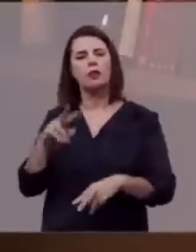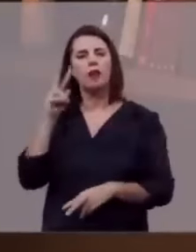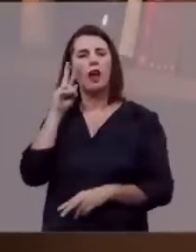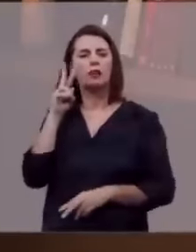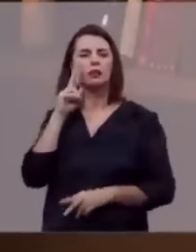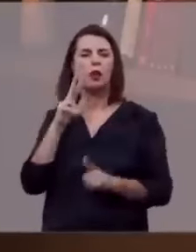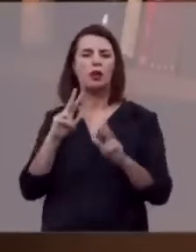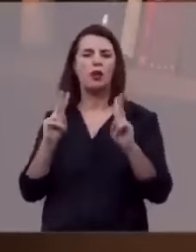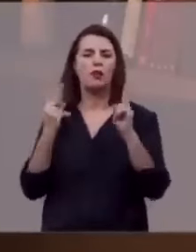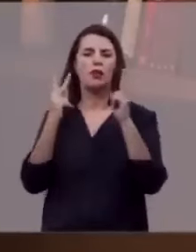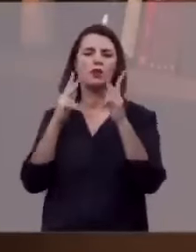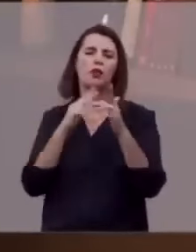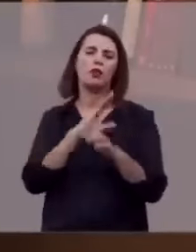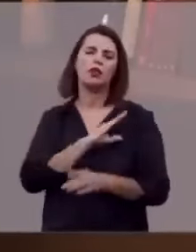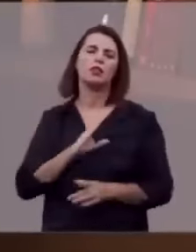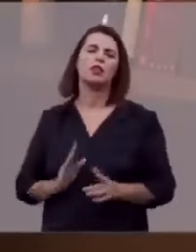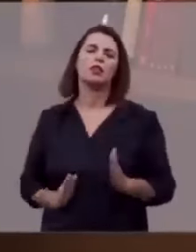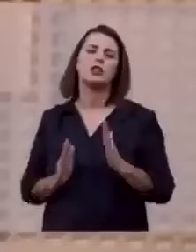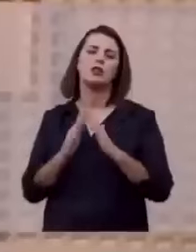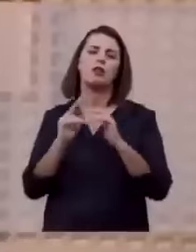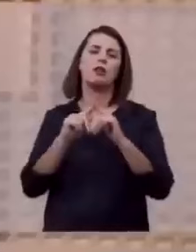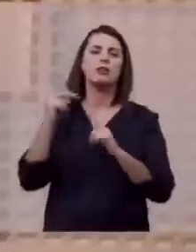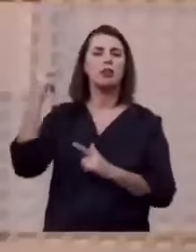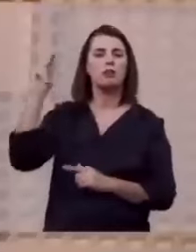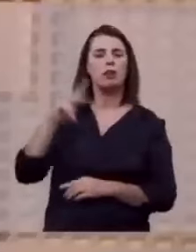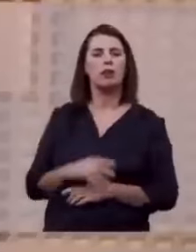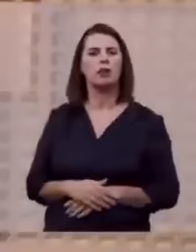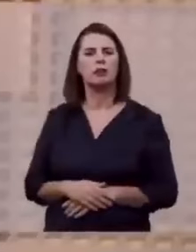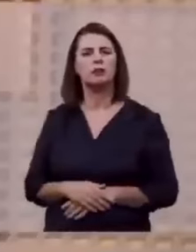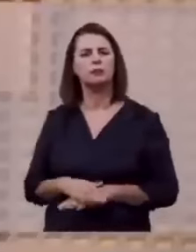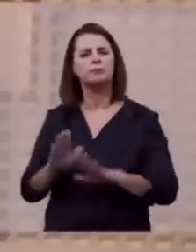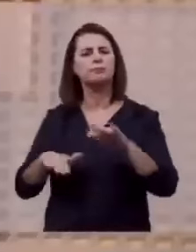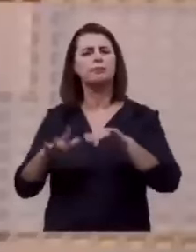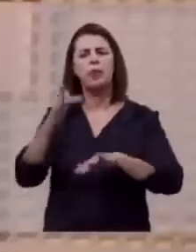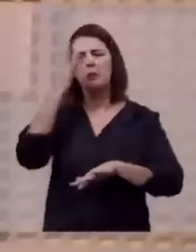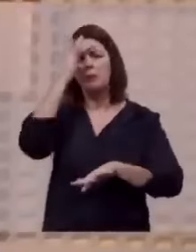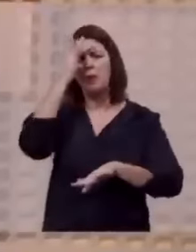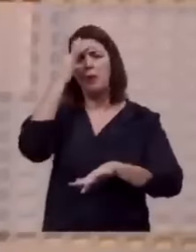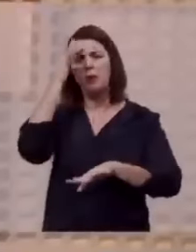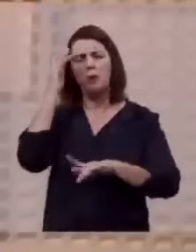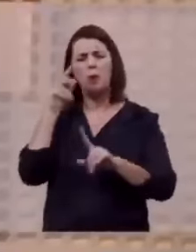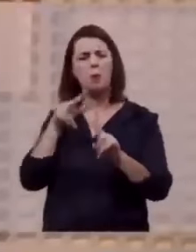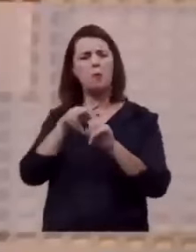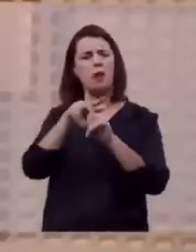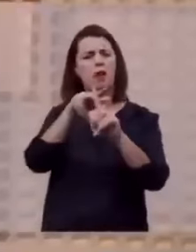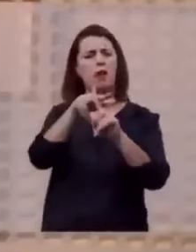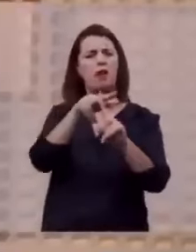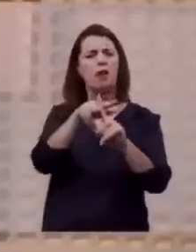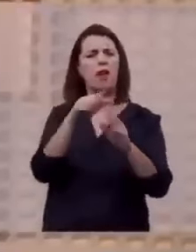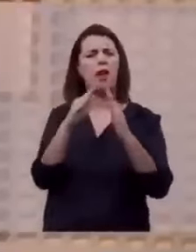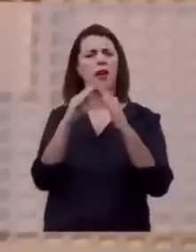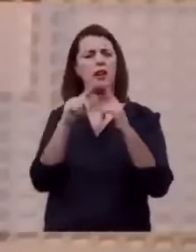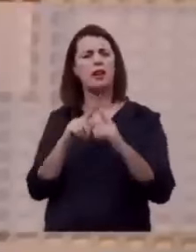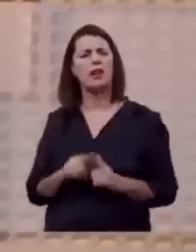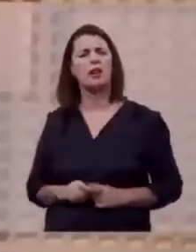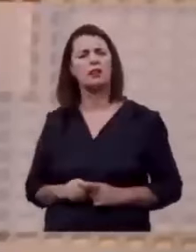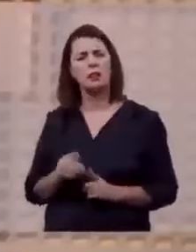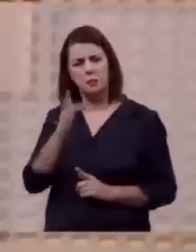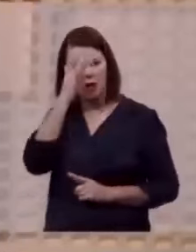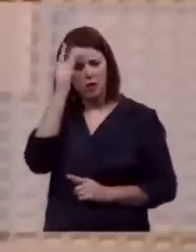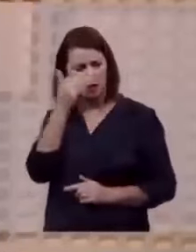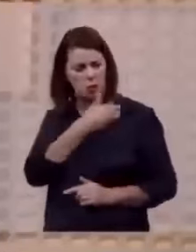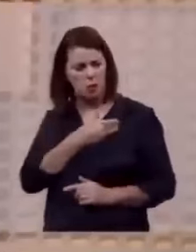e da sua igreja. Por mais que os homens persigam a igreja, por mais que os